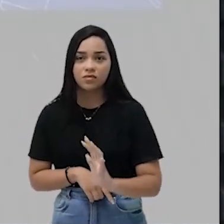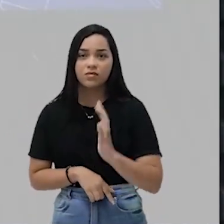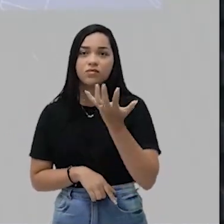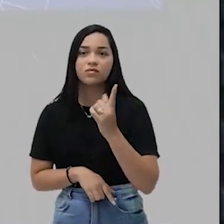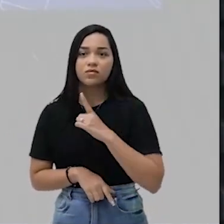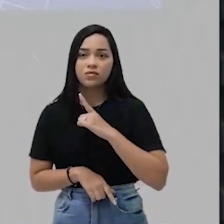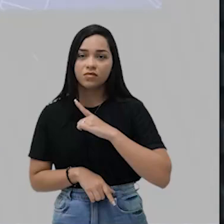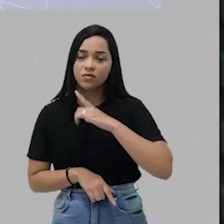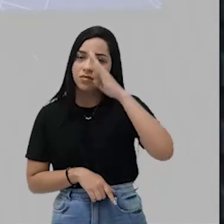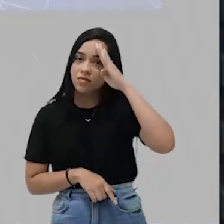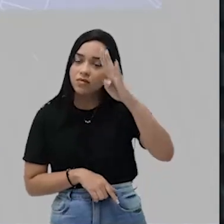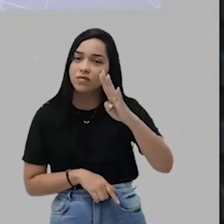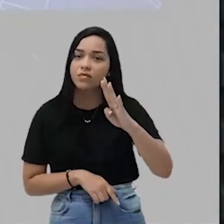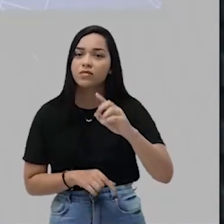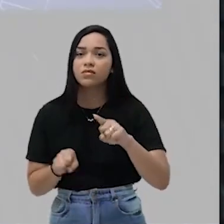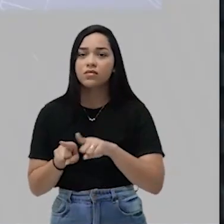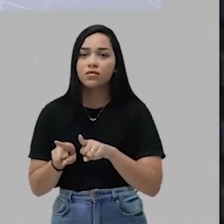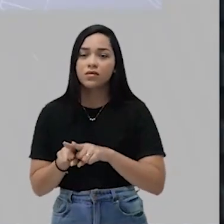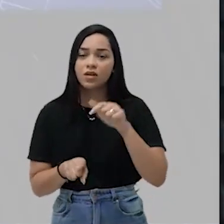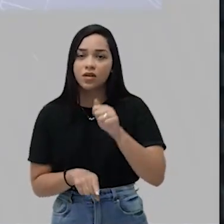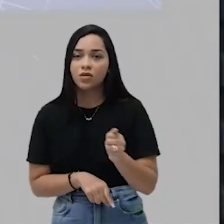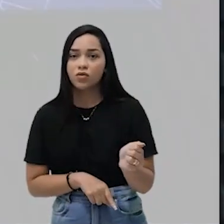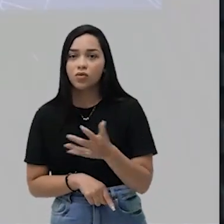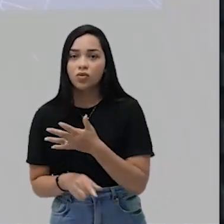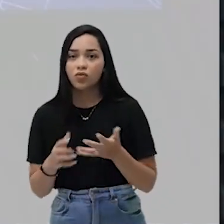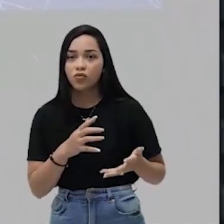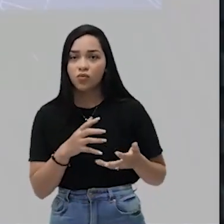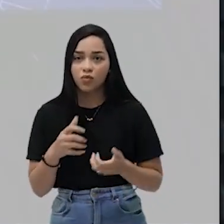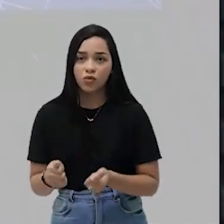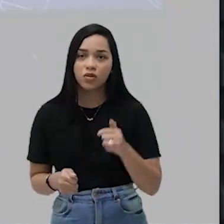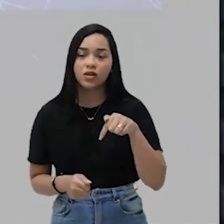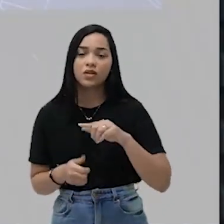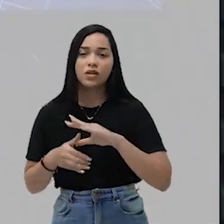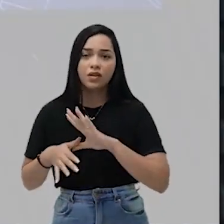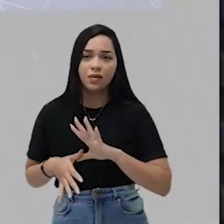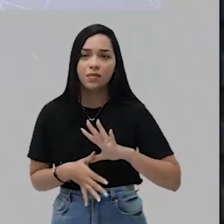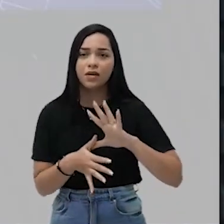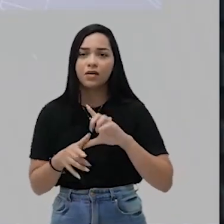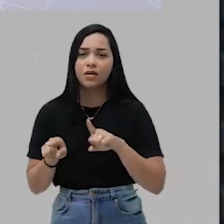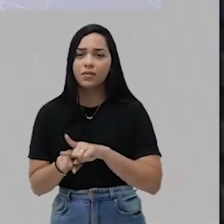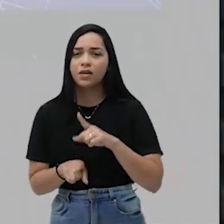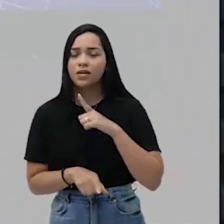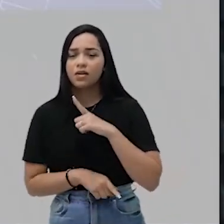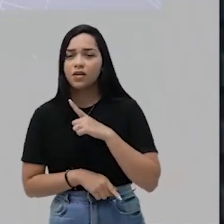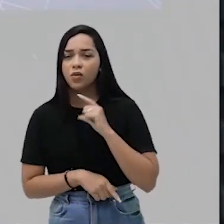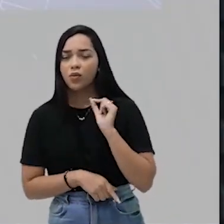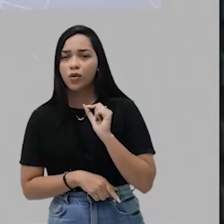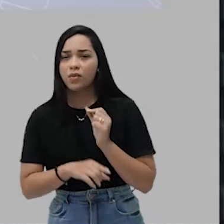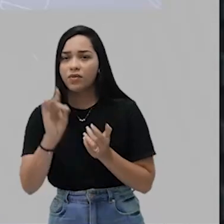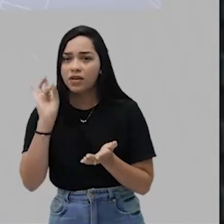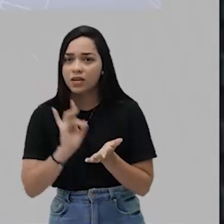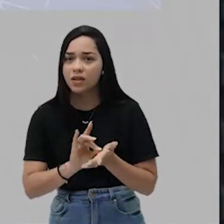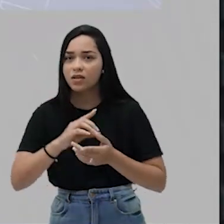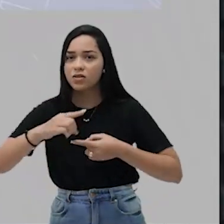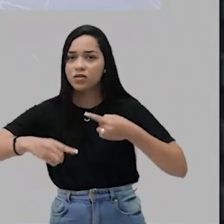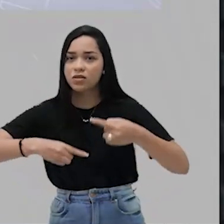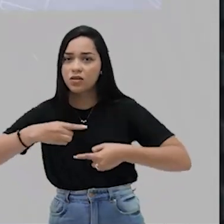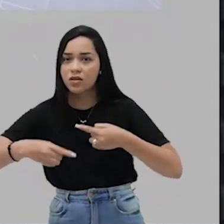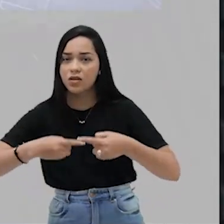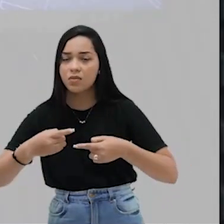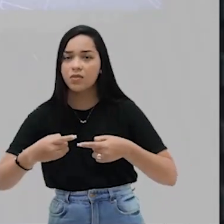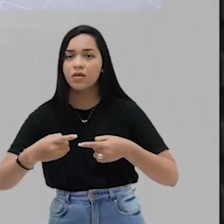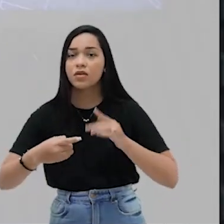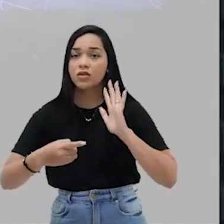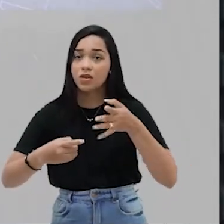principalmente aqui no novo mundo, na América. Então, se tem uma verdadeira dinâmica do comércio